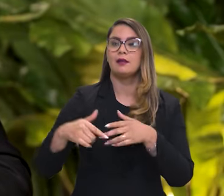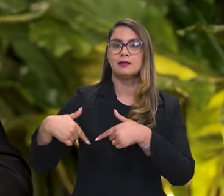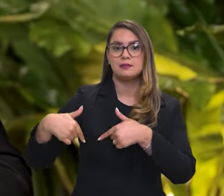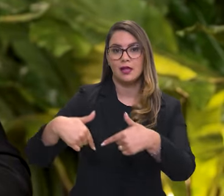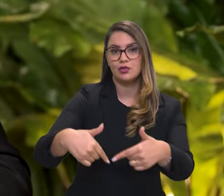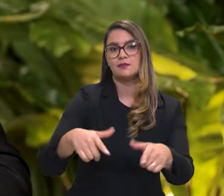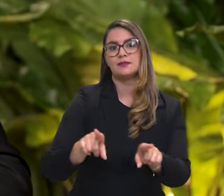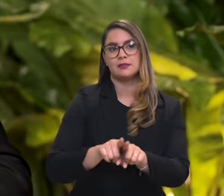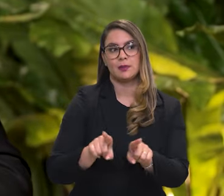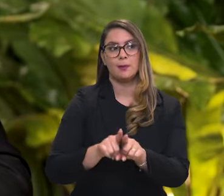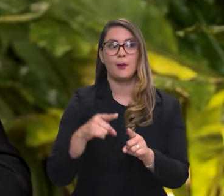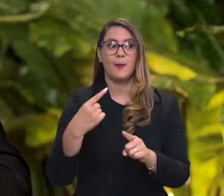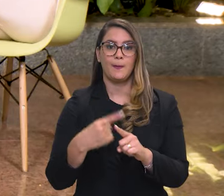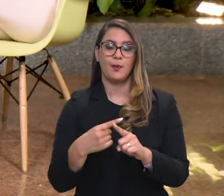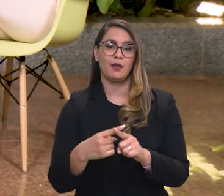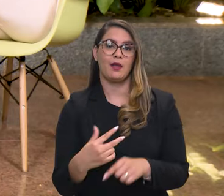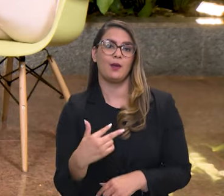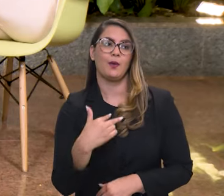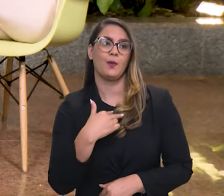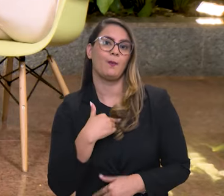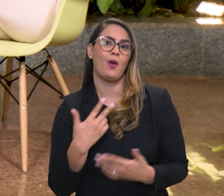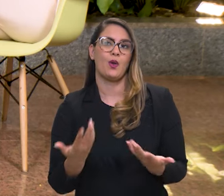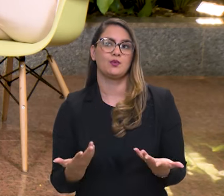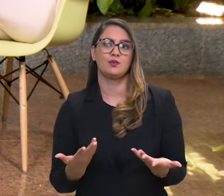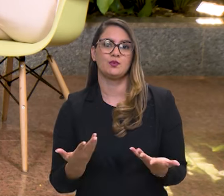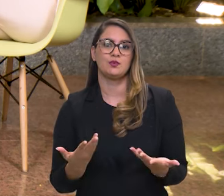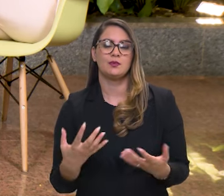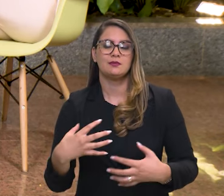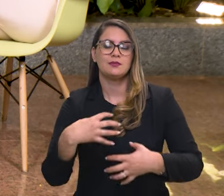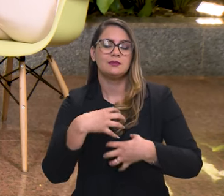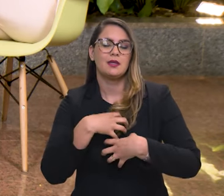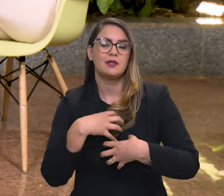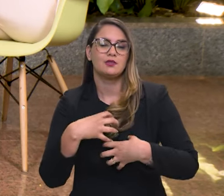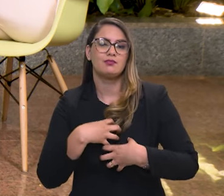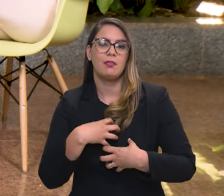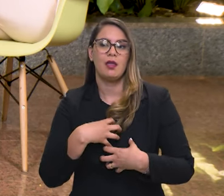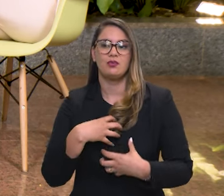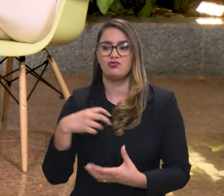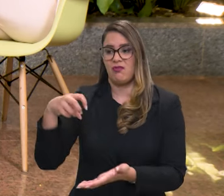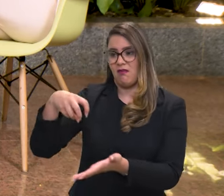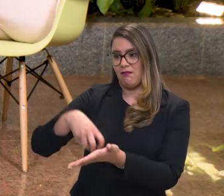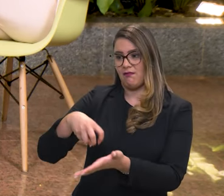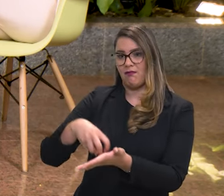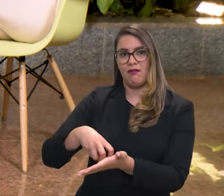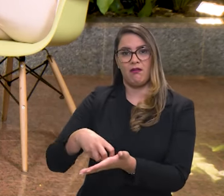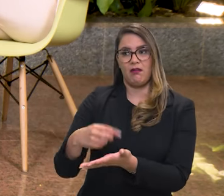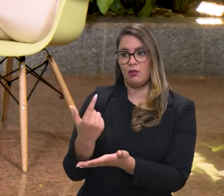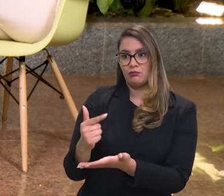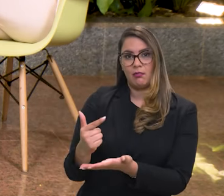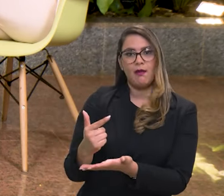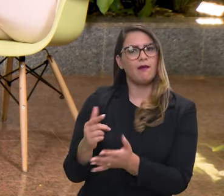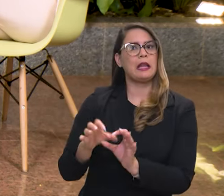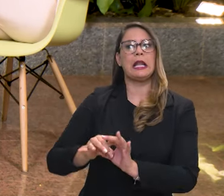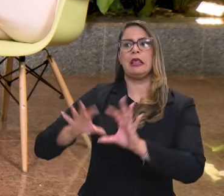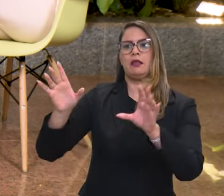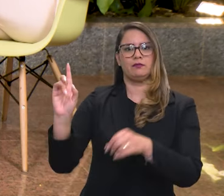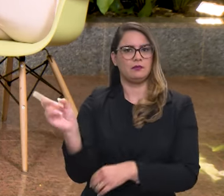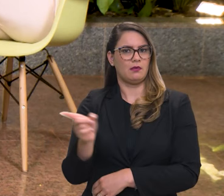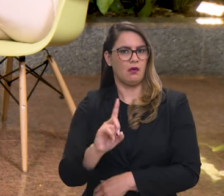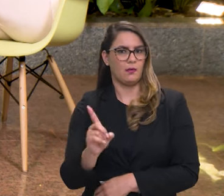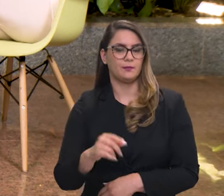série de outras iniciativas, porque a gente não pode deixar o sentimento de impunidade imperar nesse país.